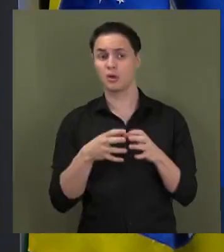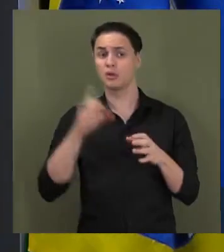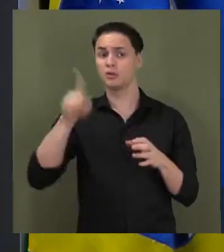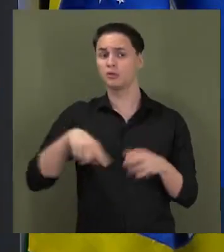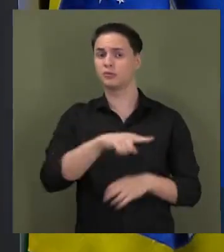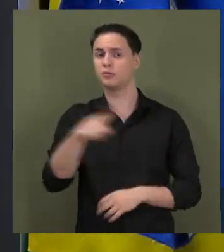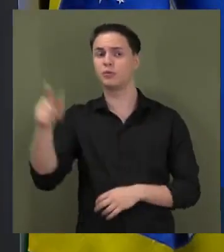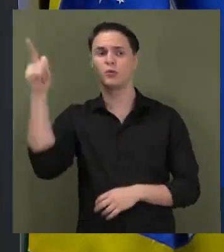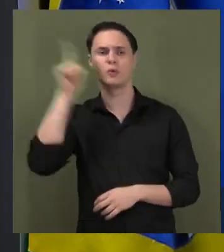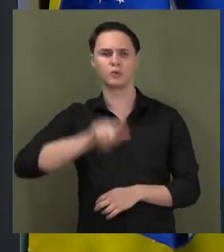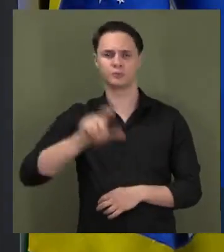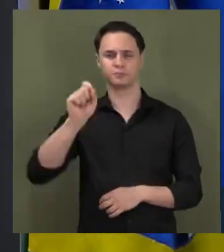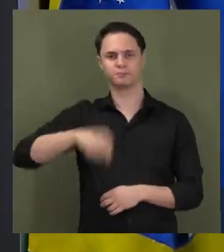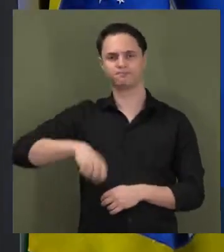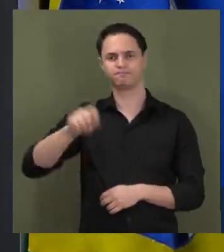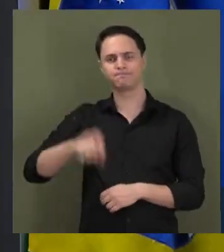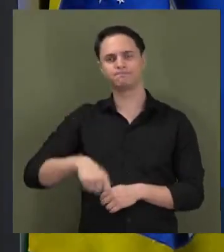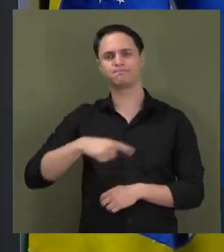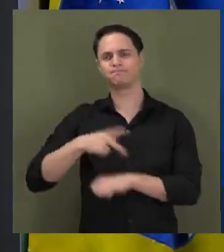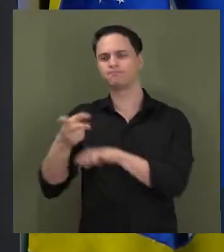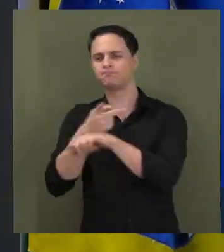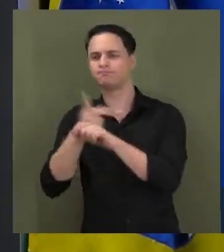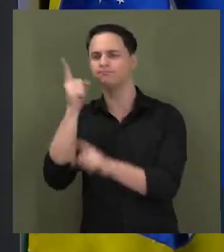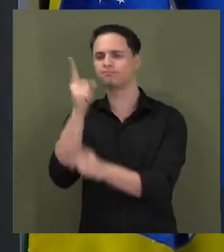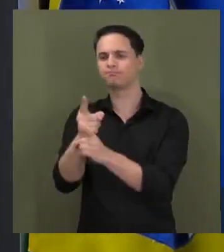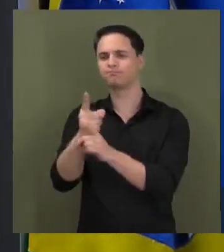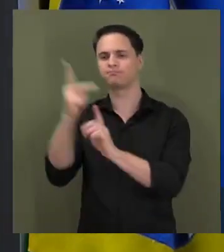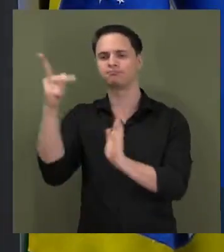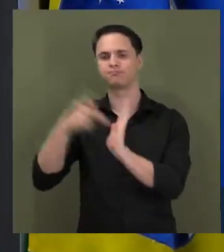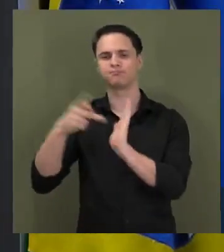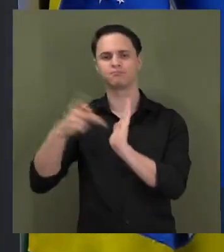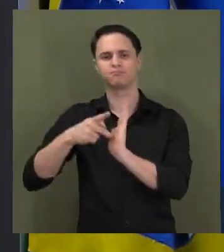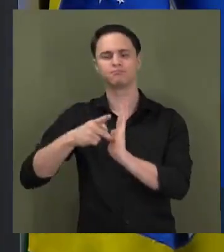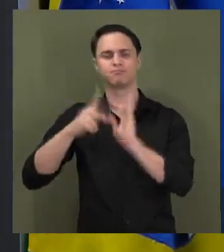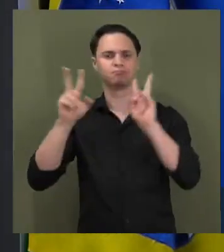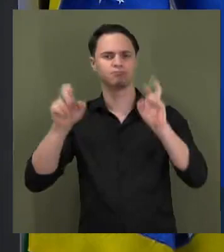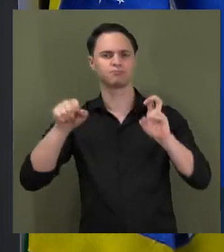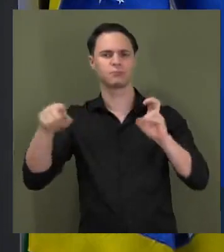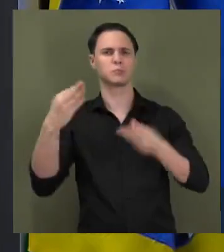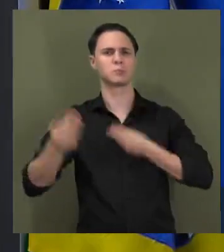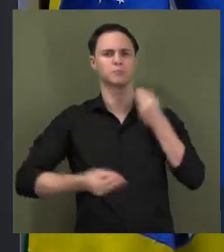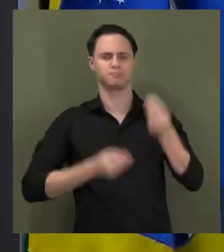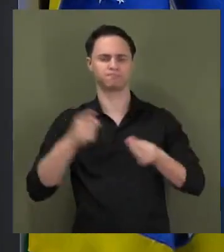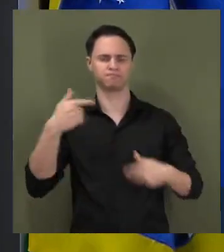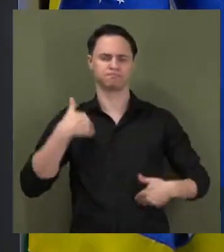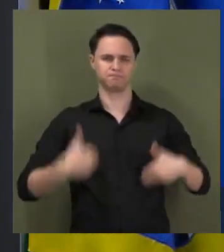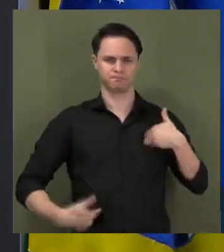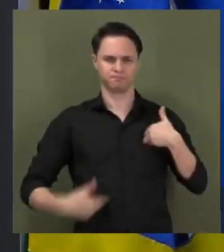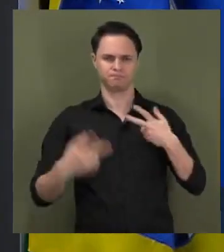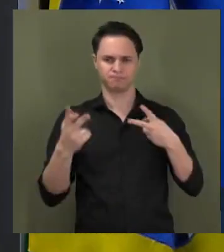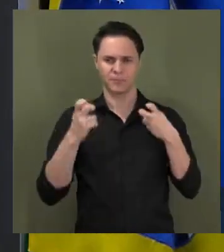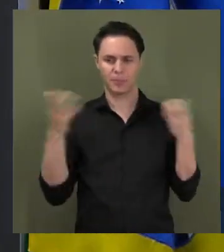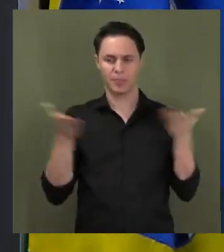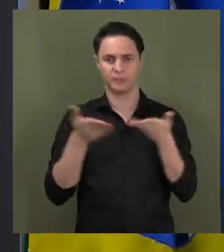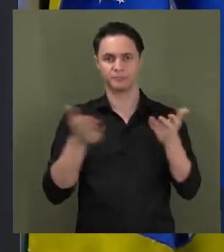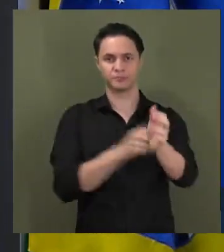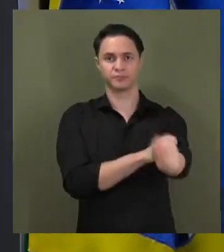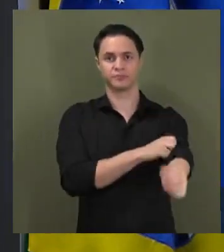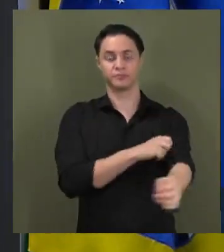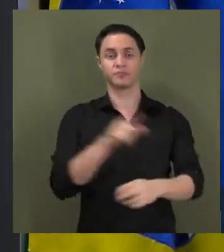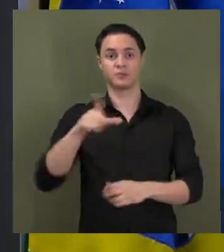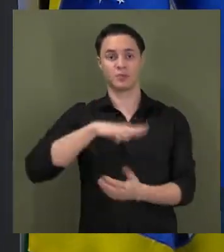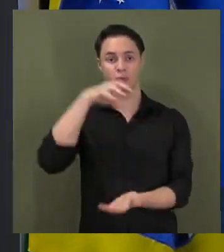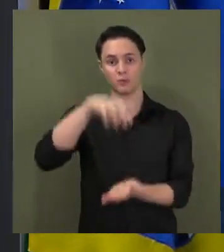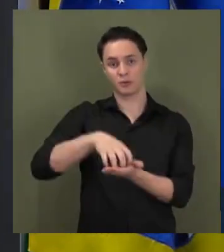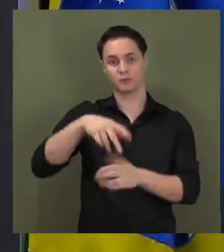conseguiu buscar a verdade sobre esse corpo que está no centro do